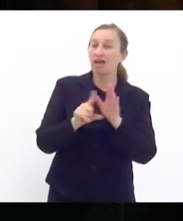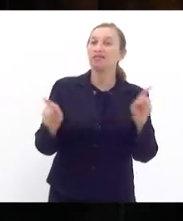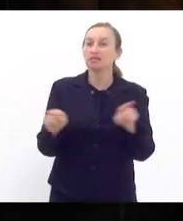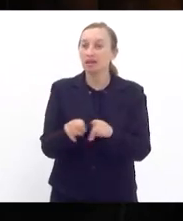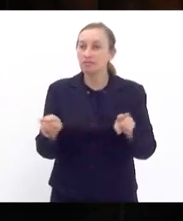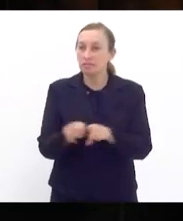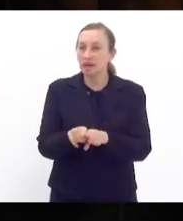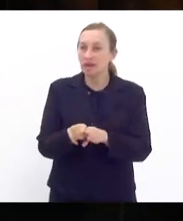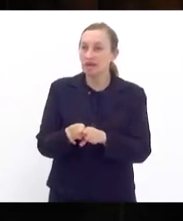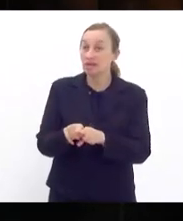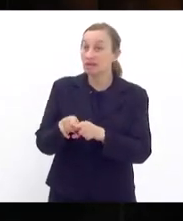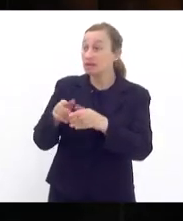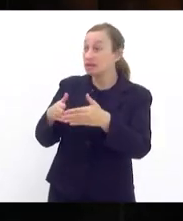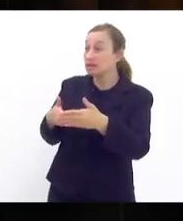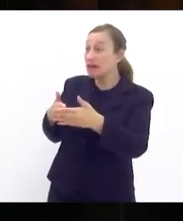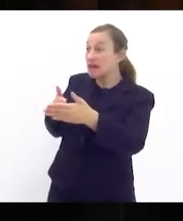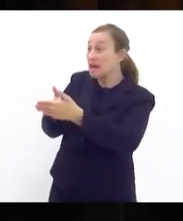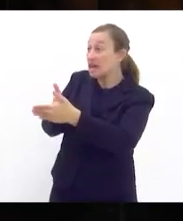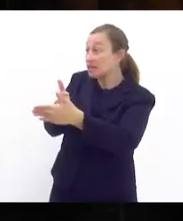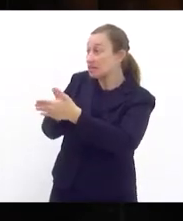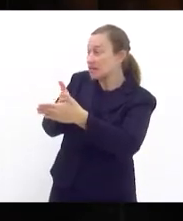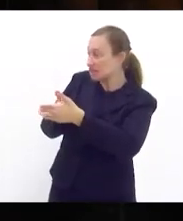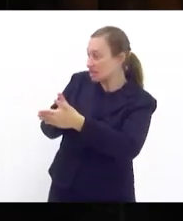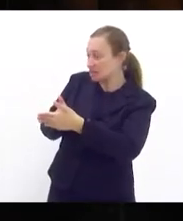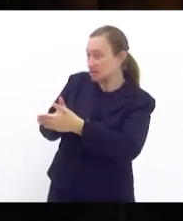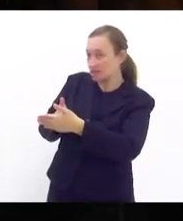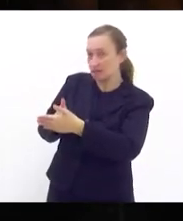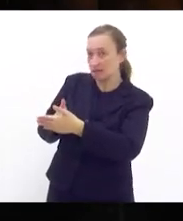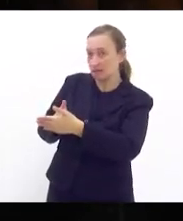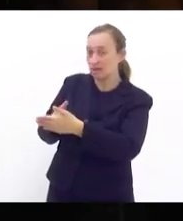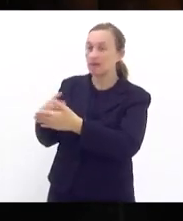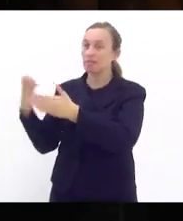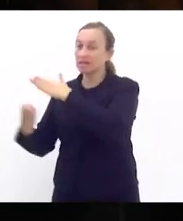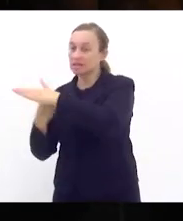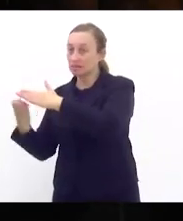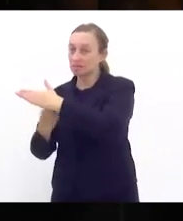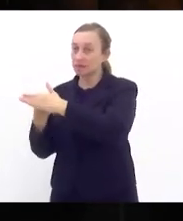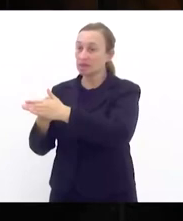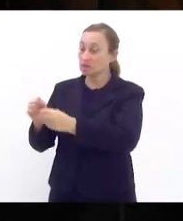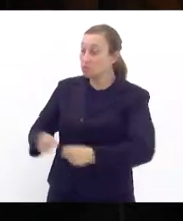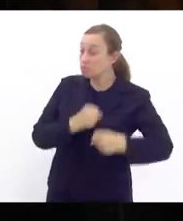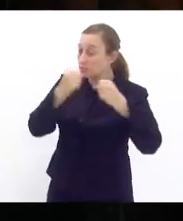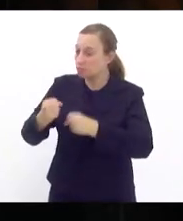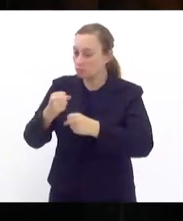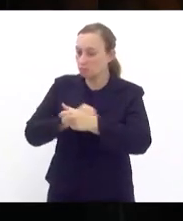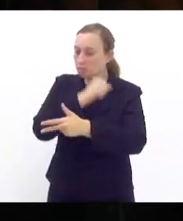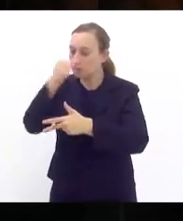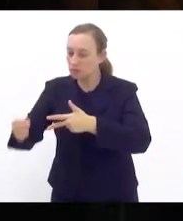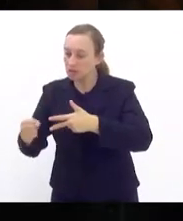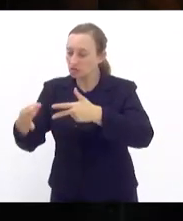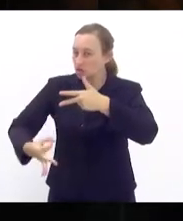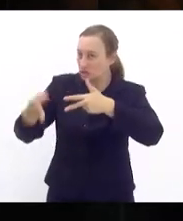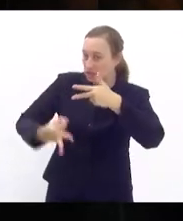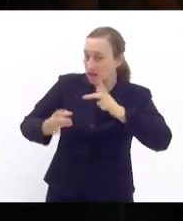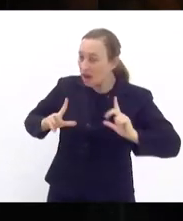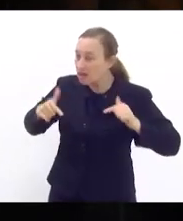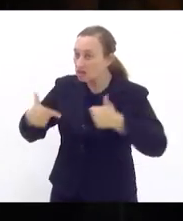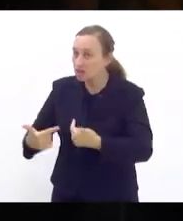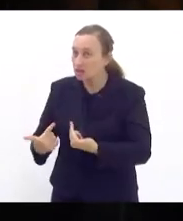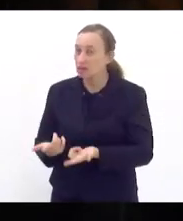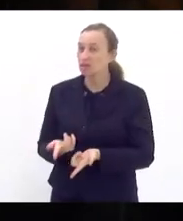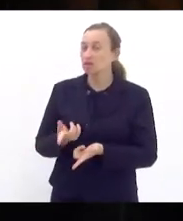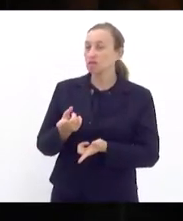parâmetros para o poder judiciário agir para que a gente não seja negligente e omisso